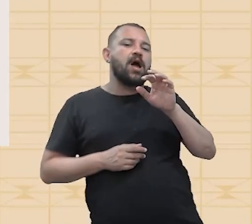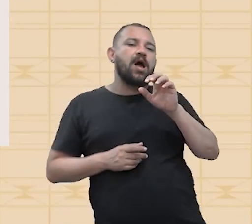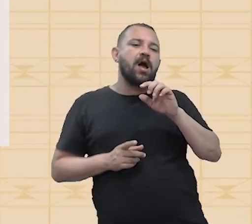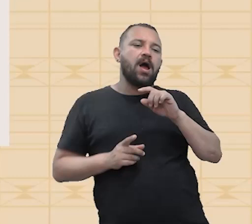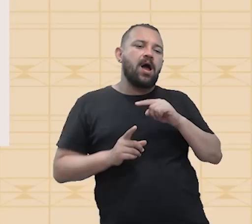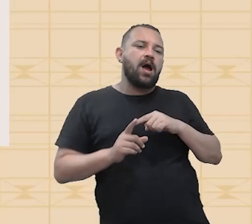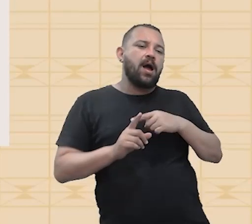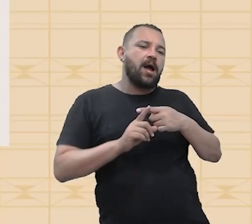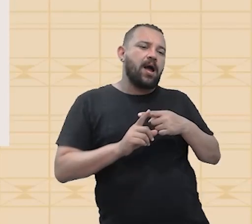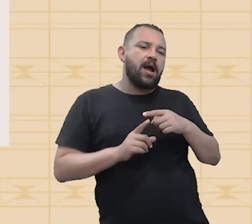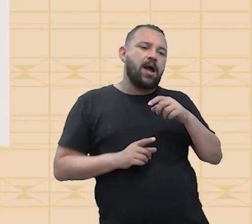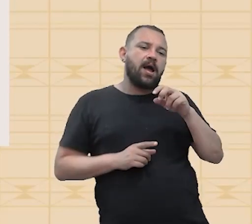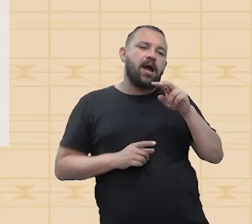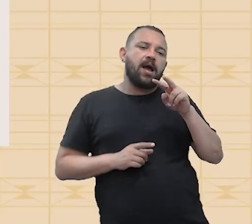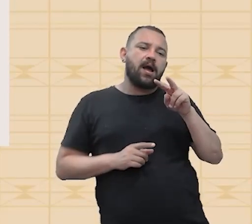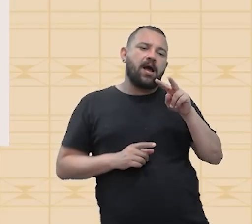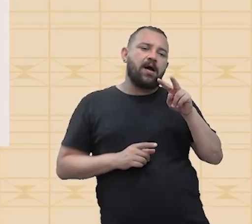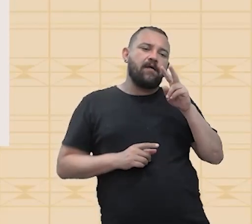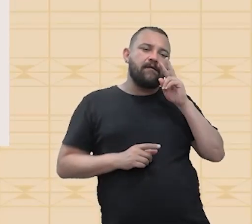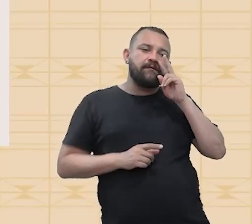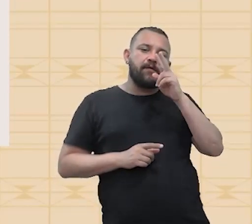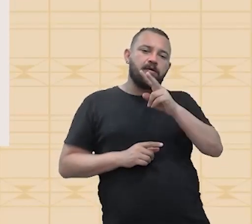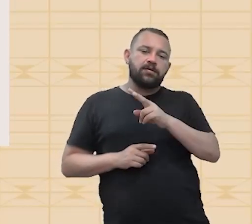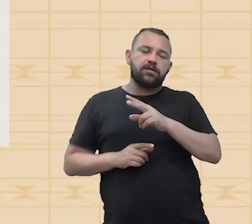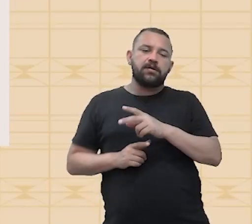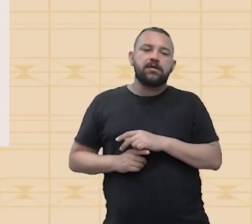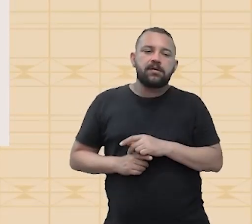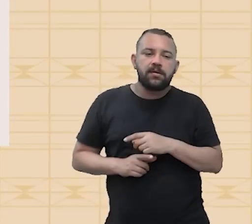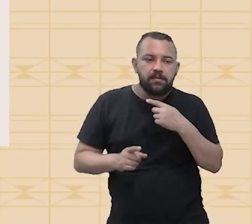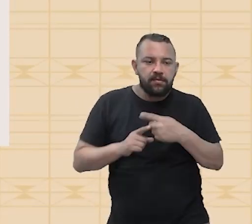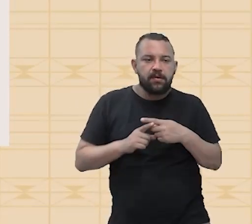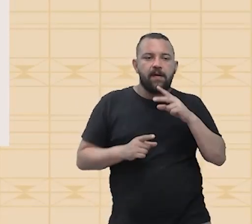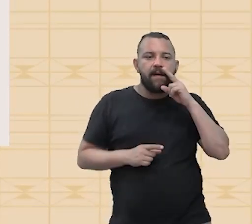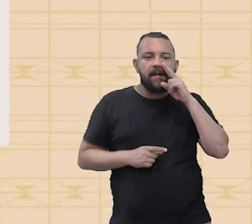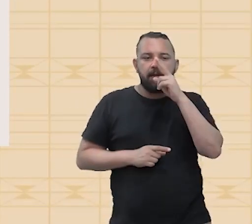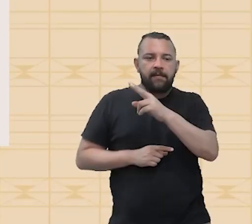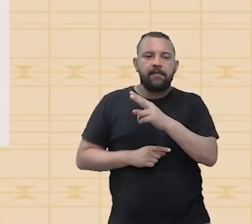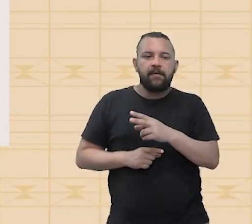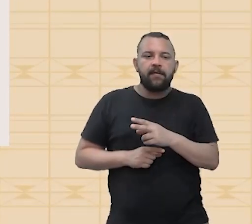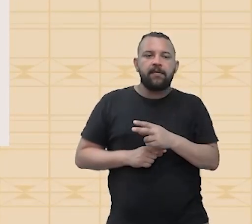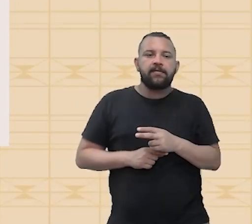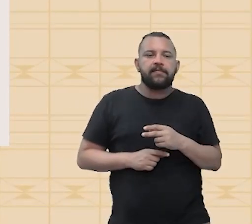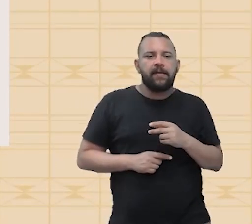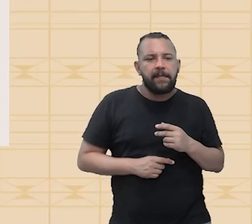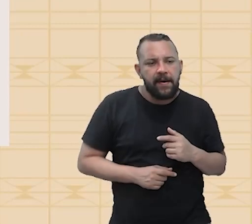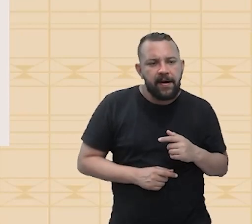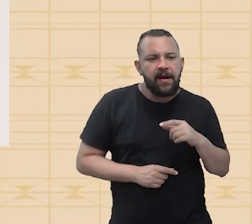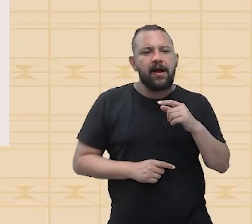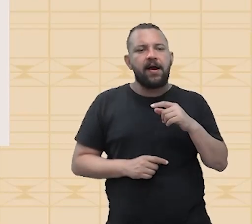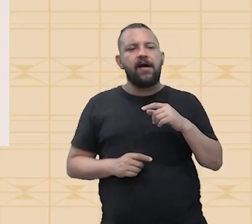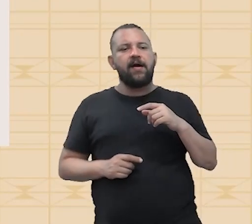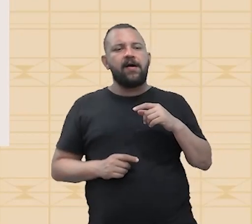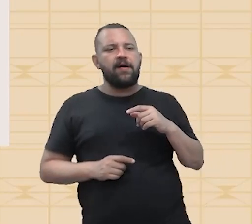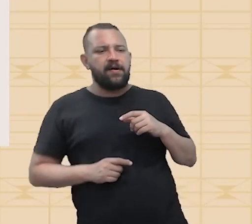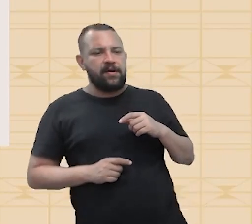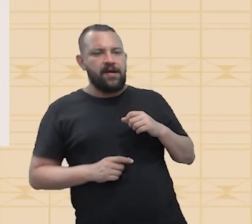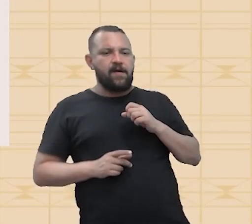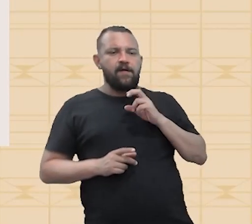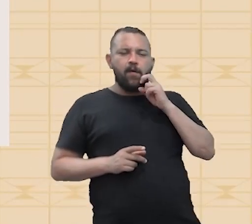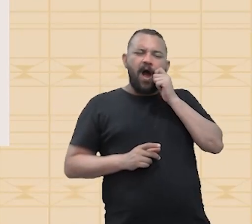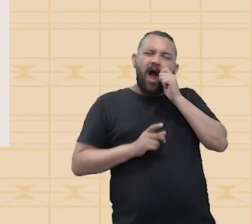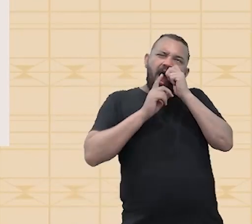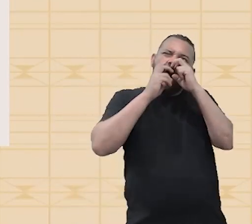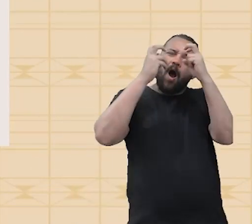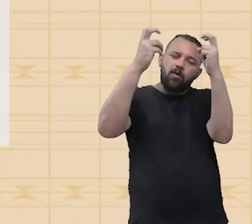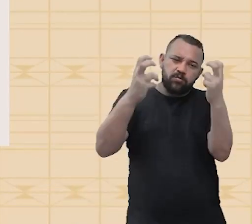deixe o som mais forte, porque a força do som, falar forte, é falar utilizando toda a